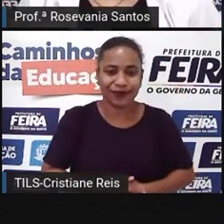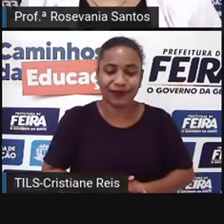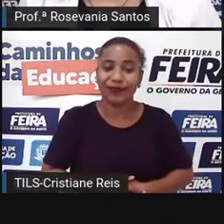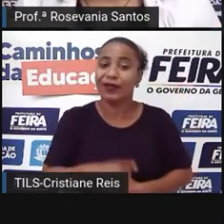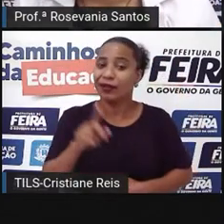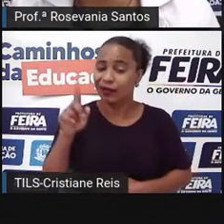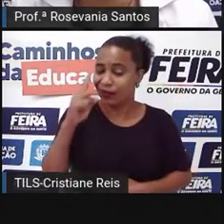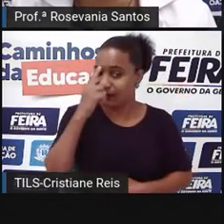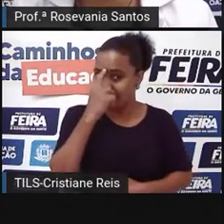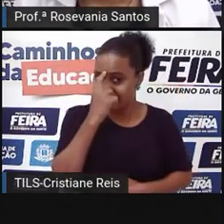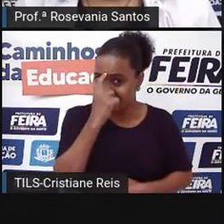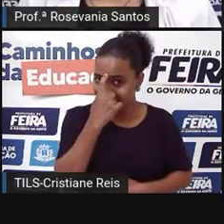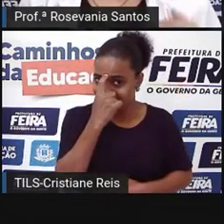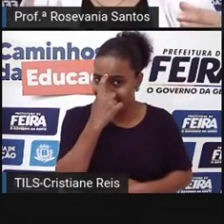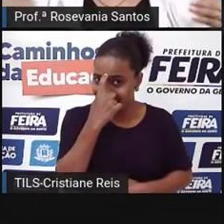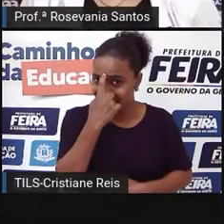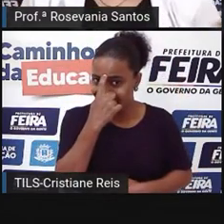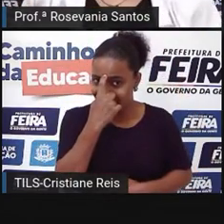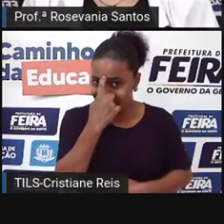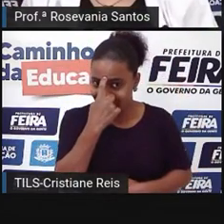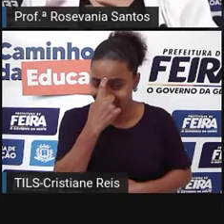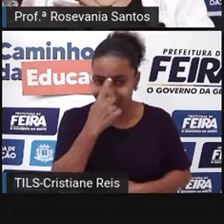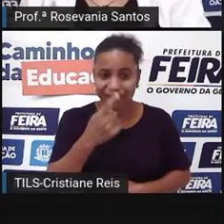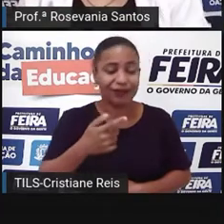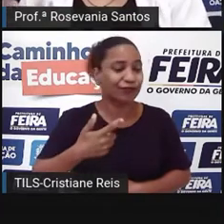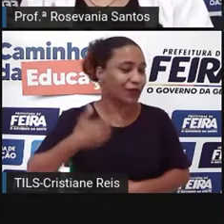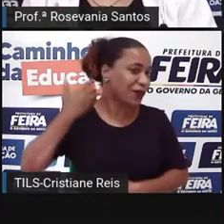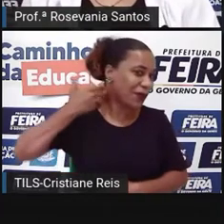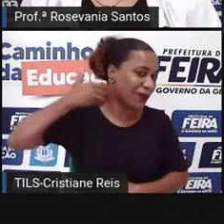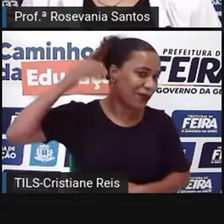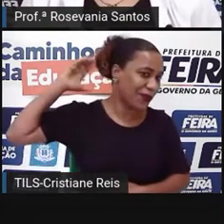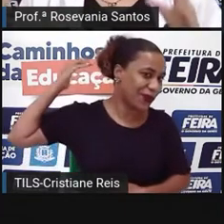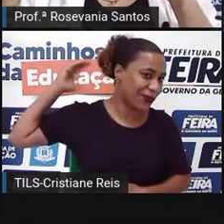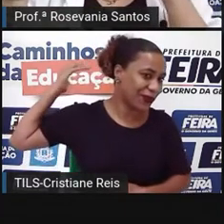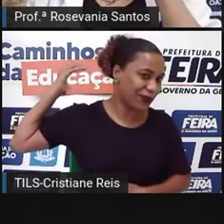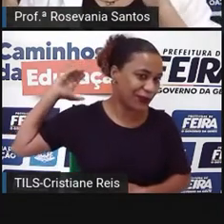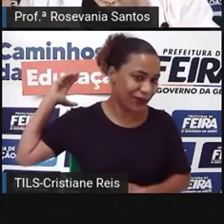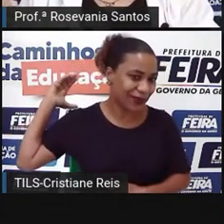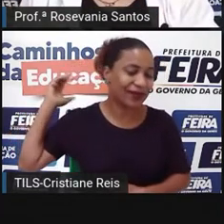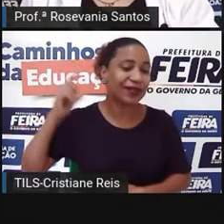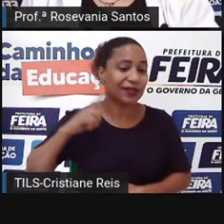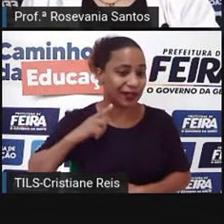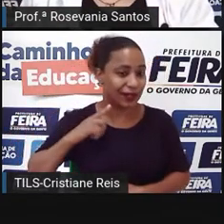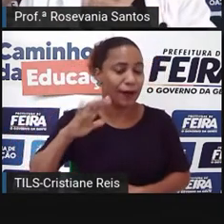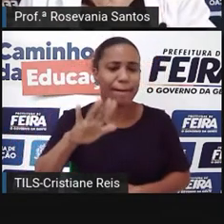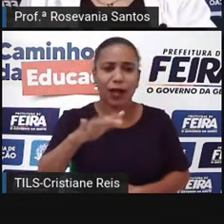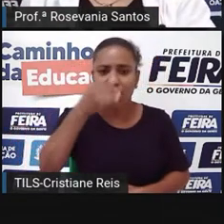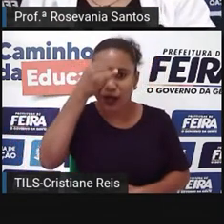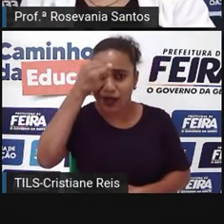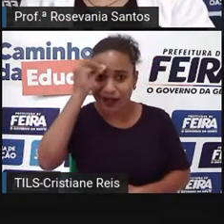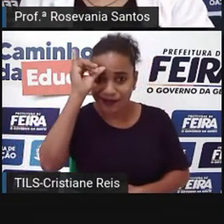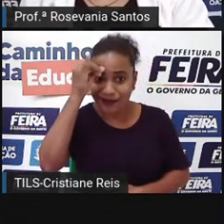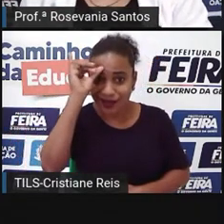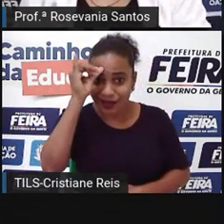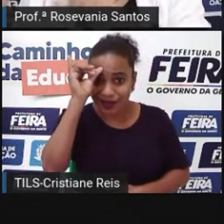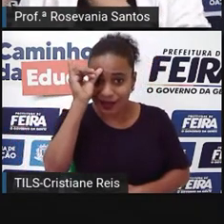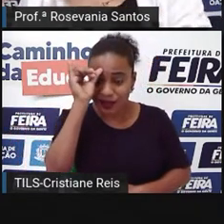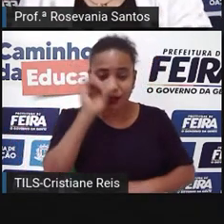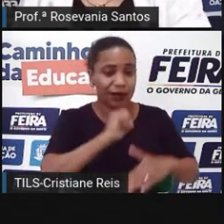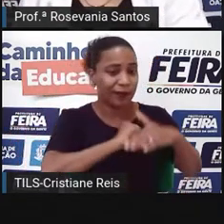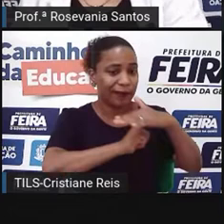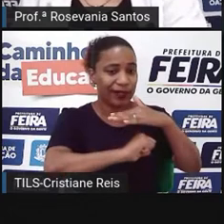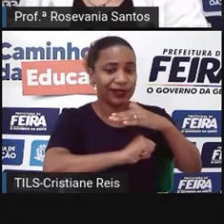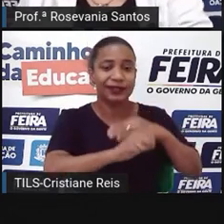maiores rebanhos, né? Mesmo não se matando a vaca, porque é considerado animal sagrado lá. Então, percebe que quando chega no período das vestiagens,